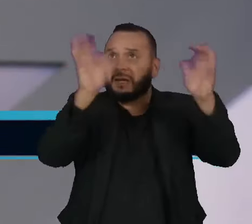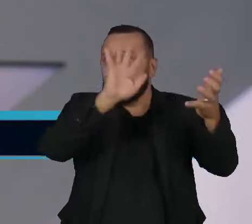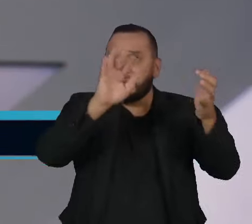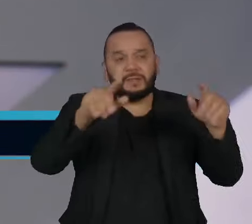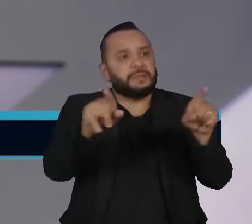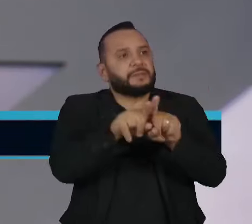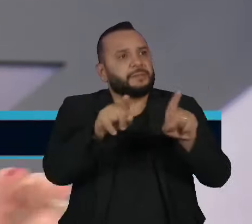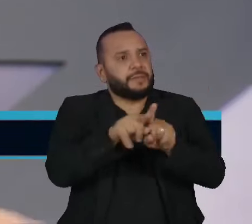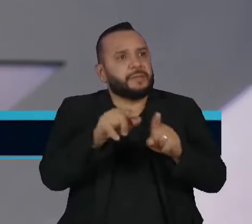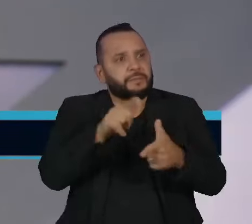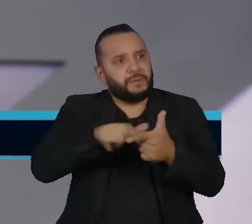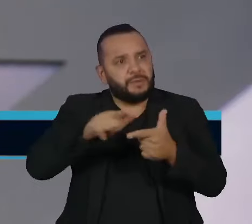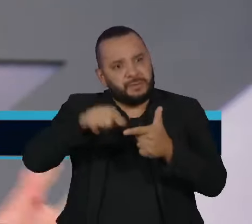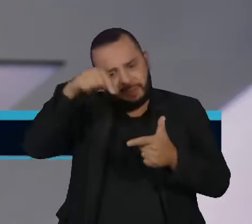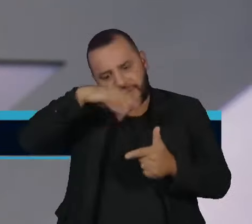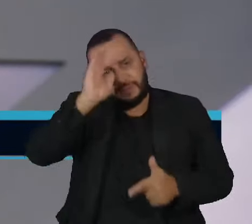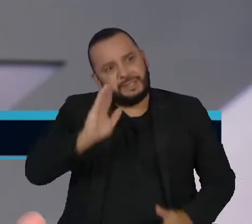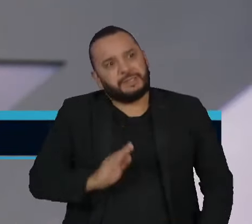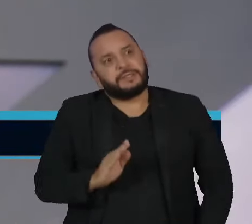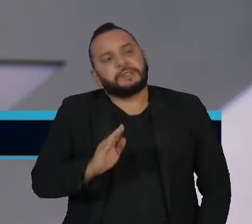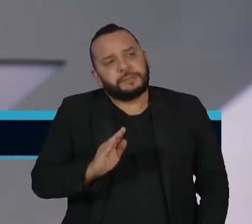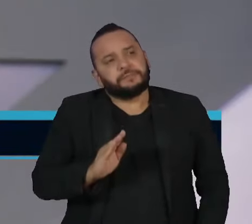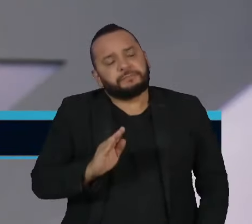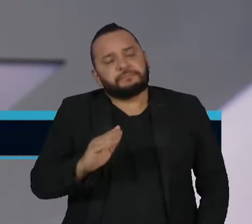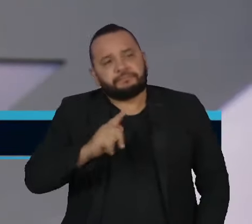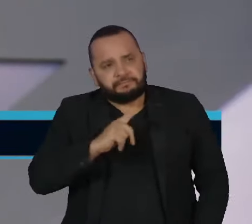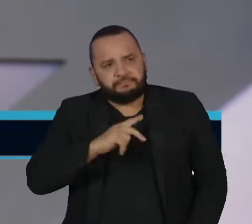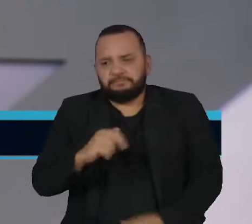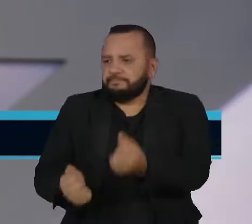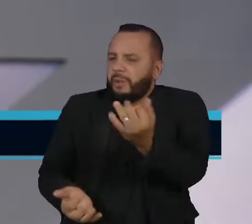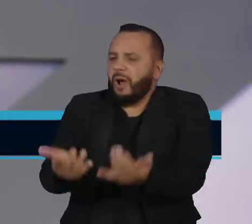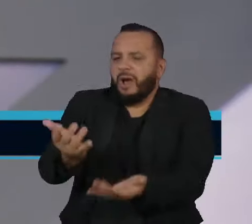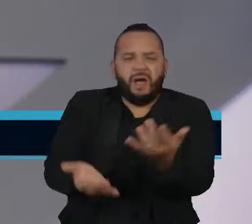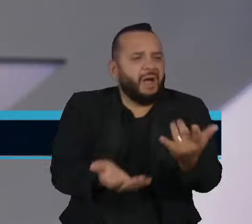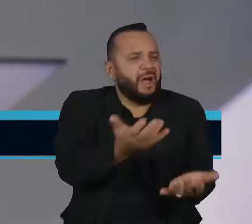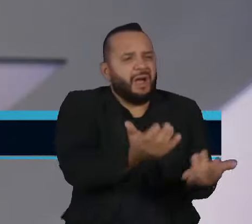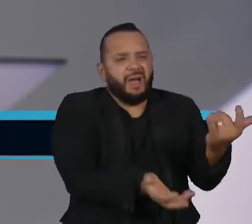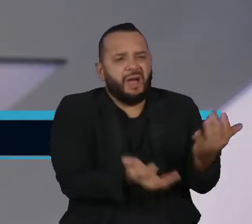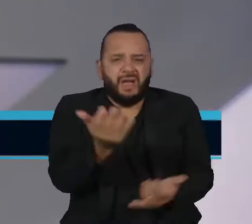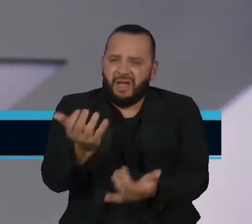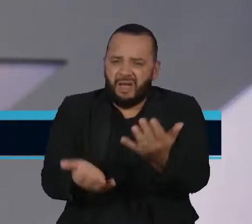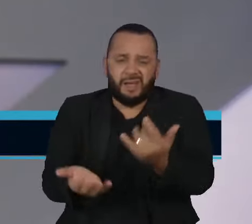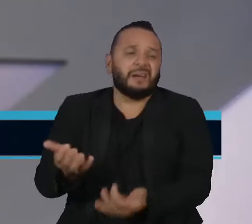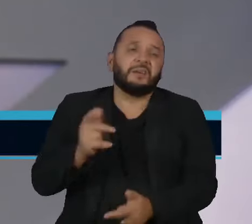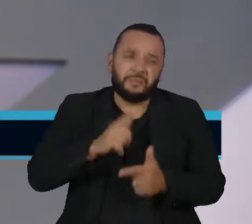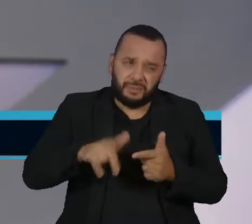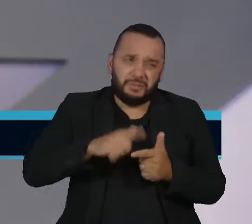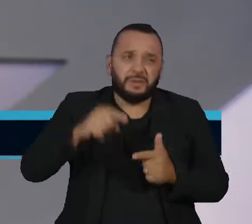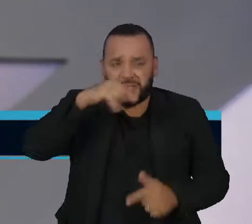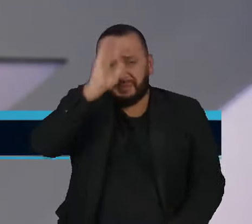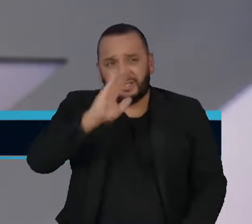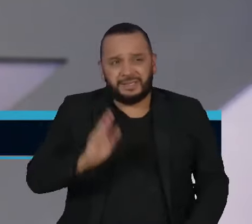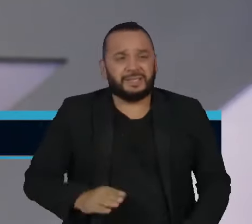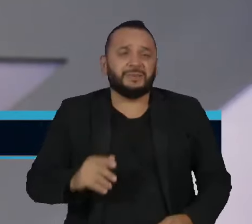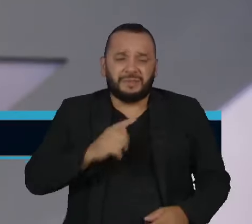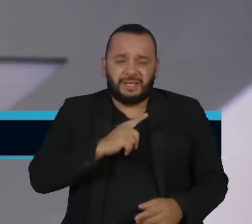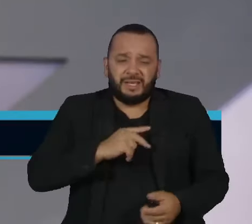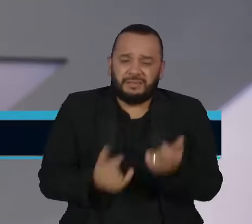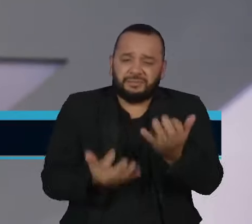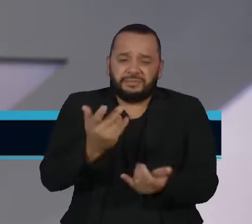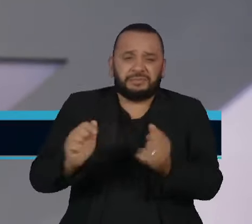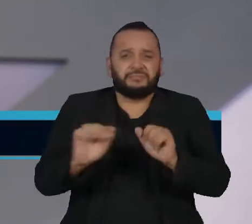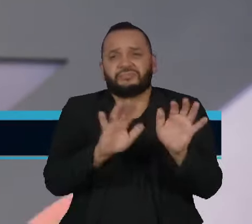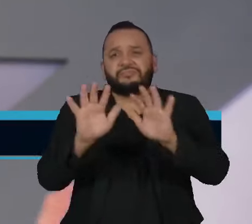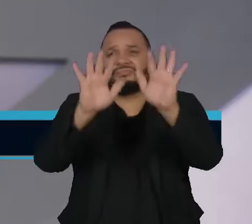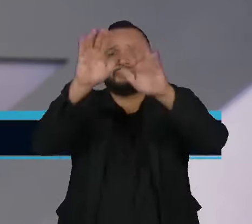o que é o problema no Brasil, que é isso, ali as queimadas são fundamentalmente um dos nossos grandes problemas de emissão de carbono, a ação